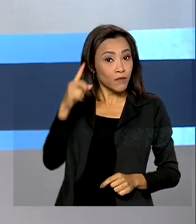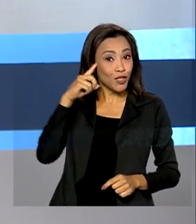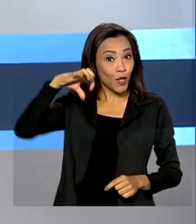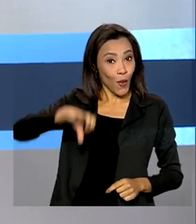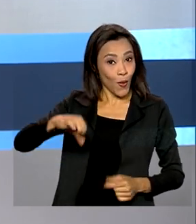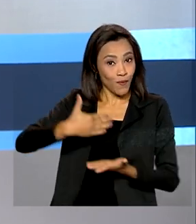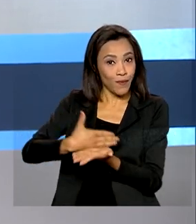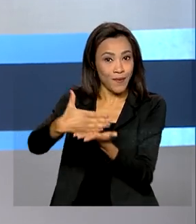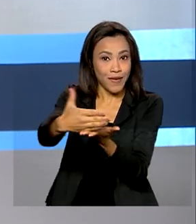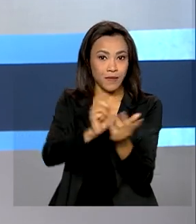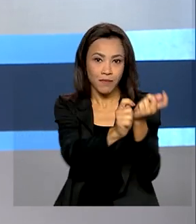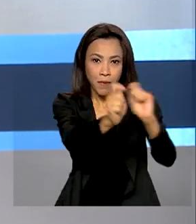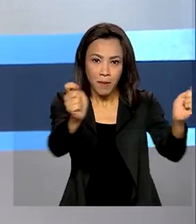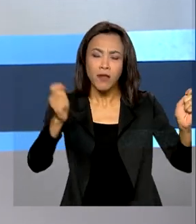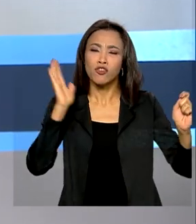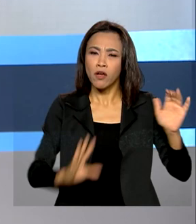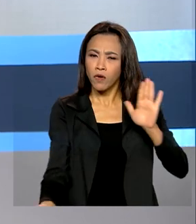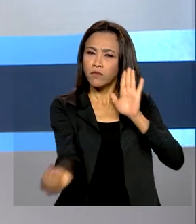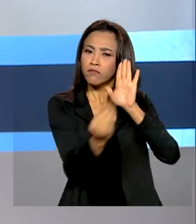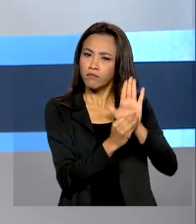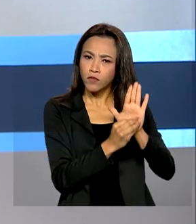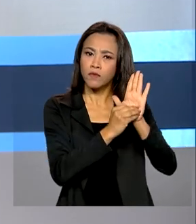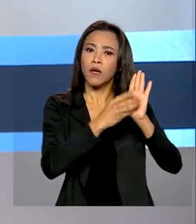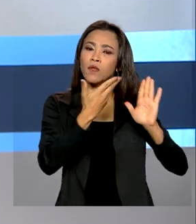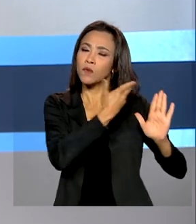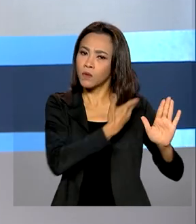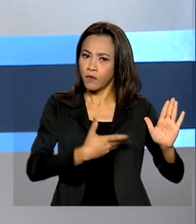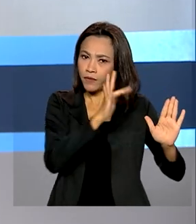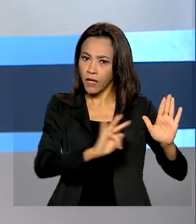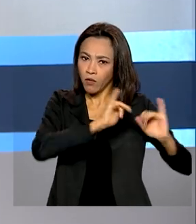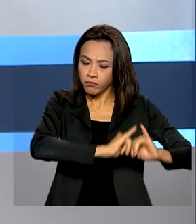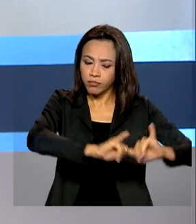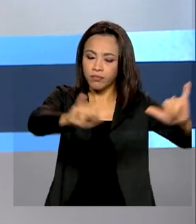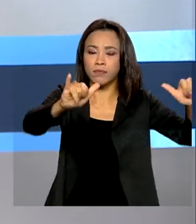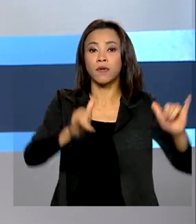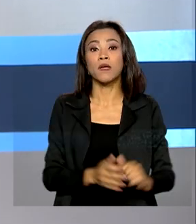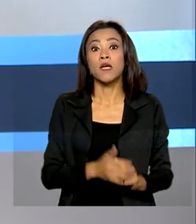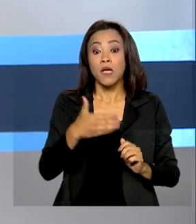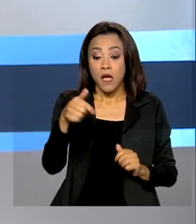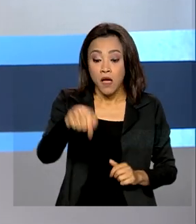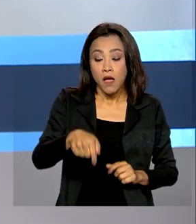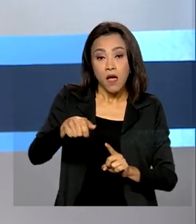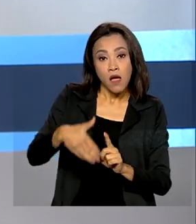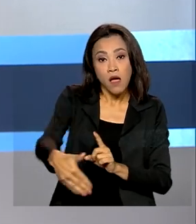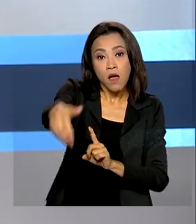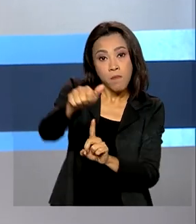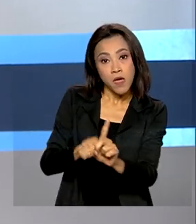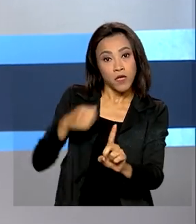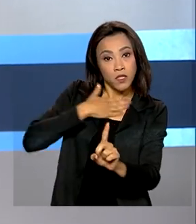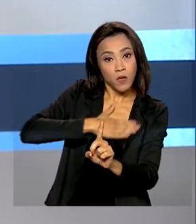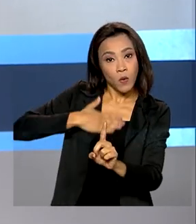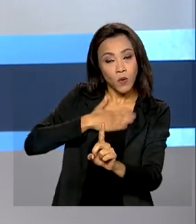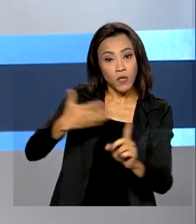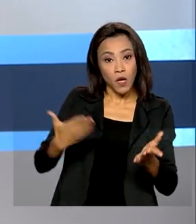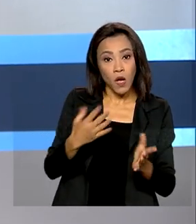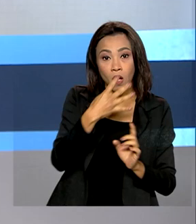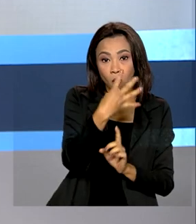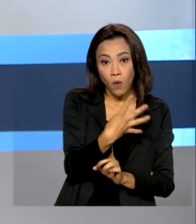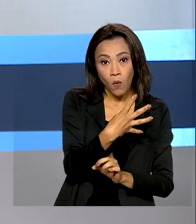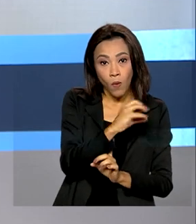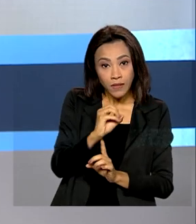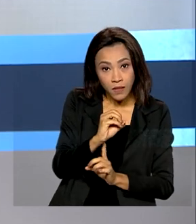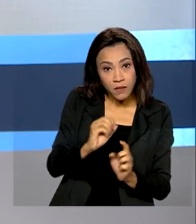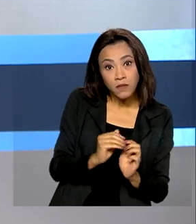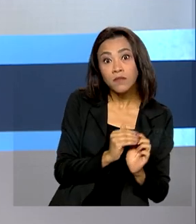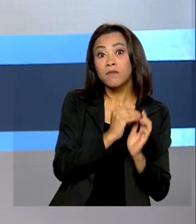A medida foi publicada no Diário Oficial da União de hoje. A partir de agosto, a parcela mínima do benefício passa de R$ 400 para